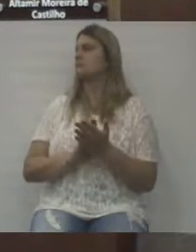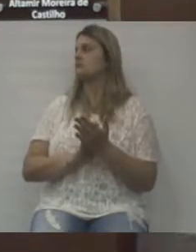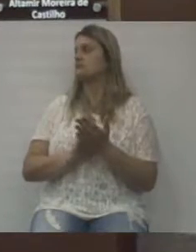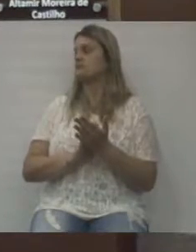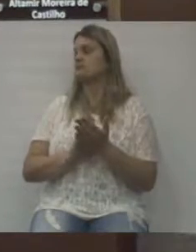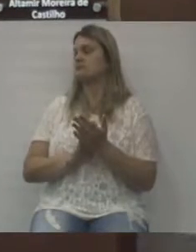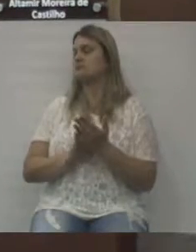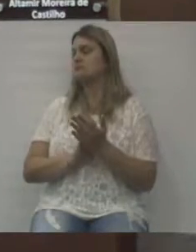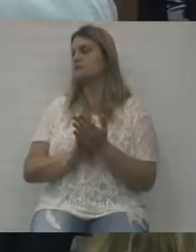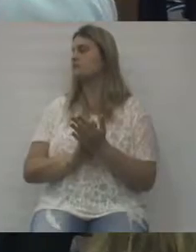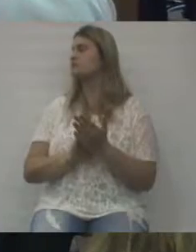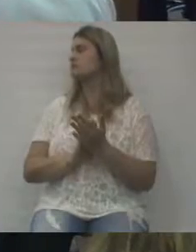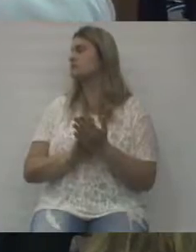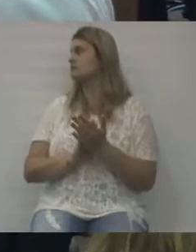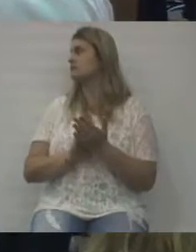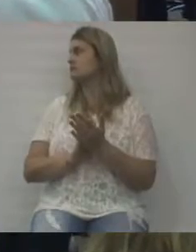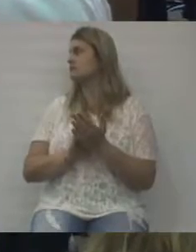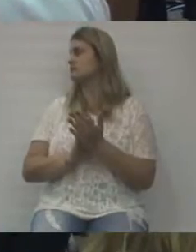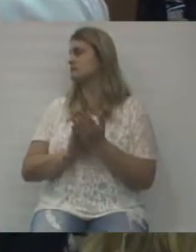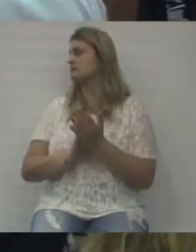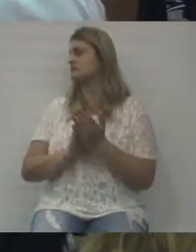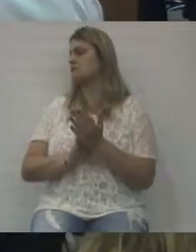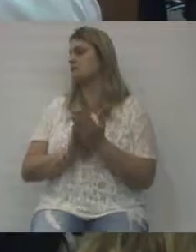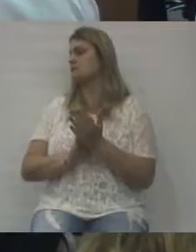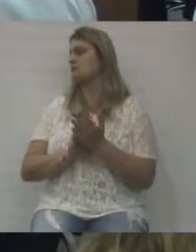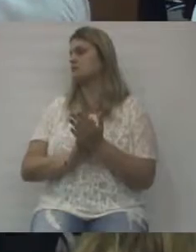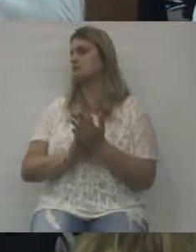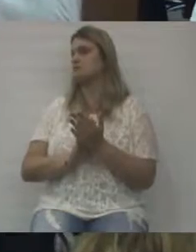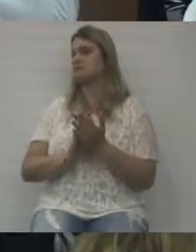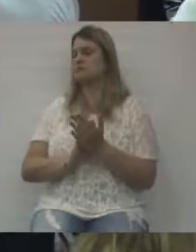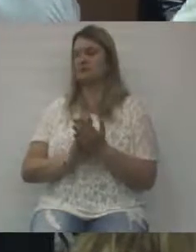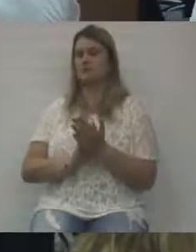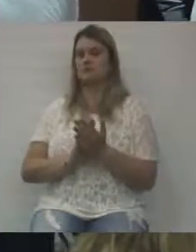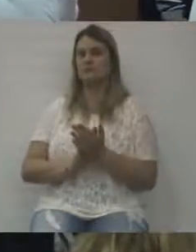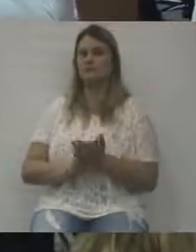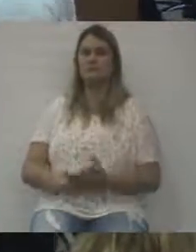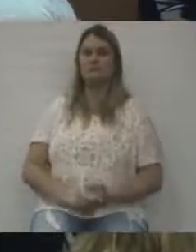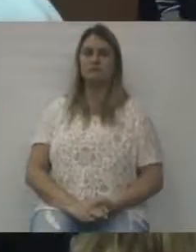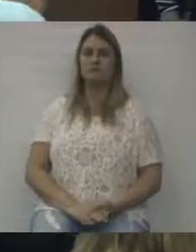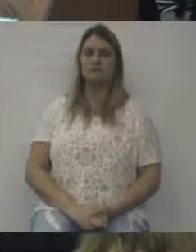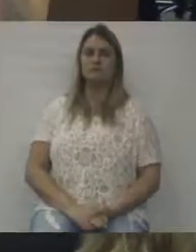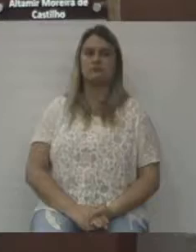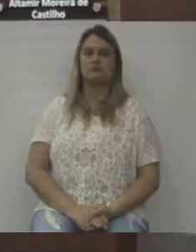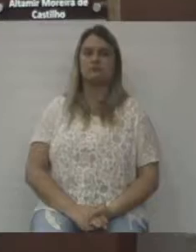Aplausos Aplausos Aplausos Aplausos